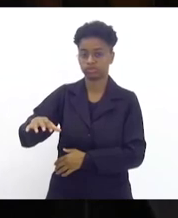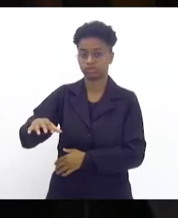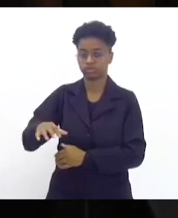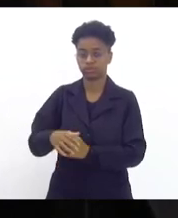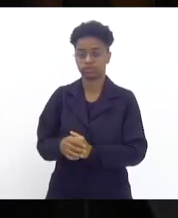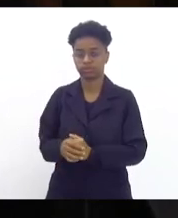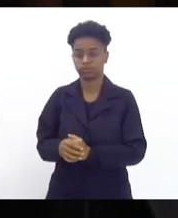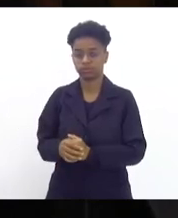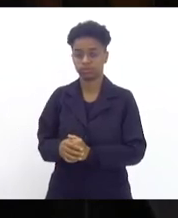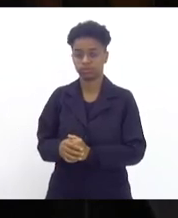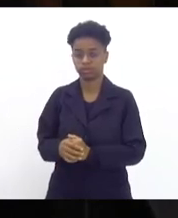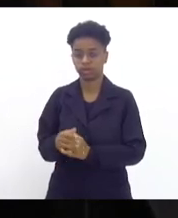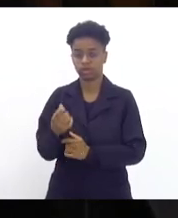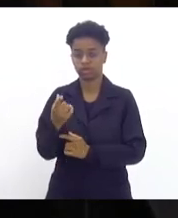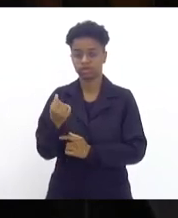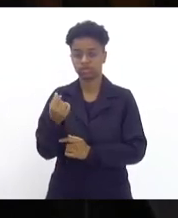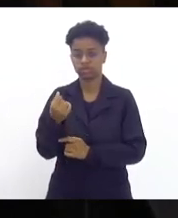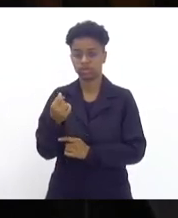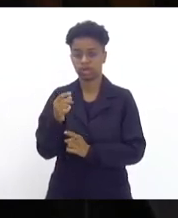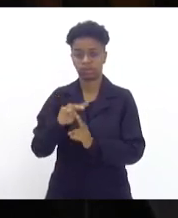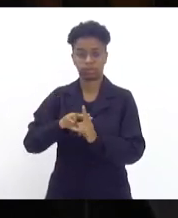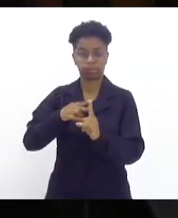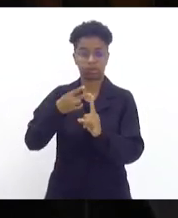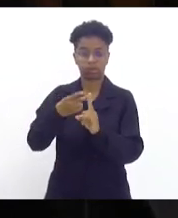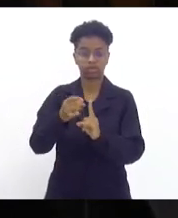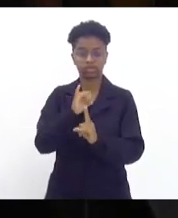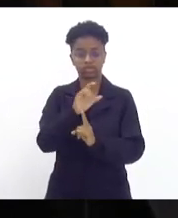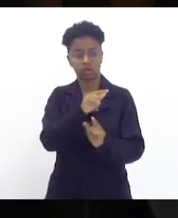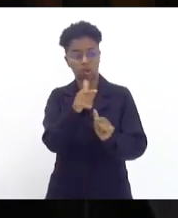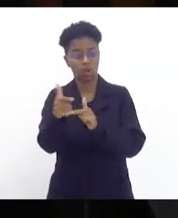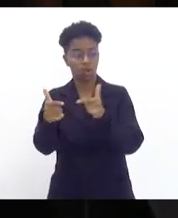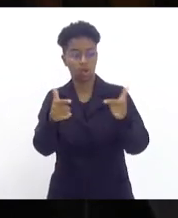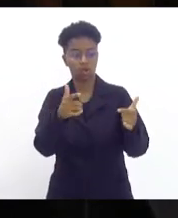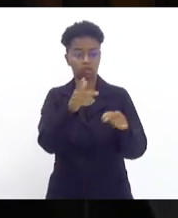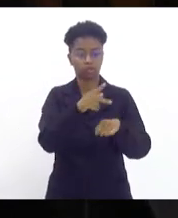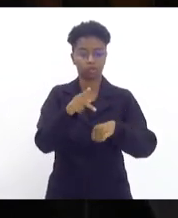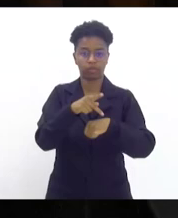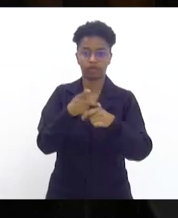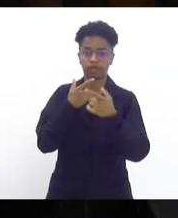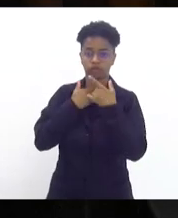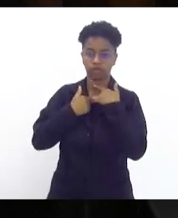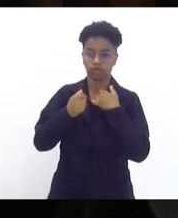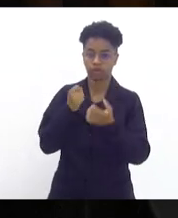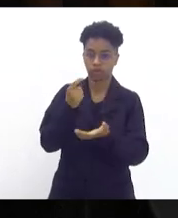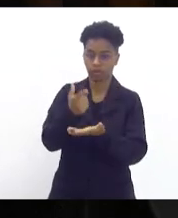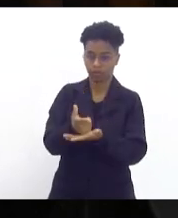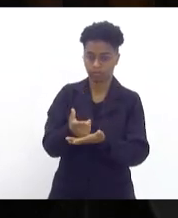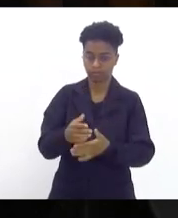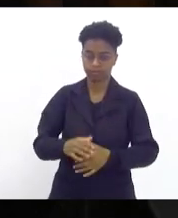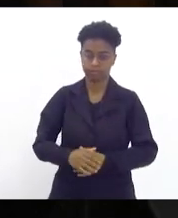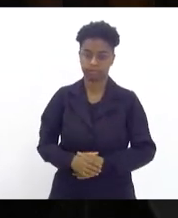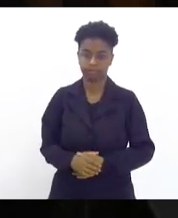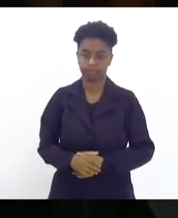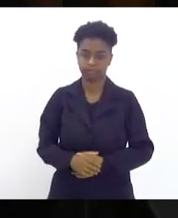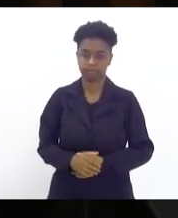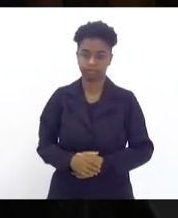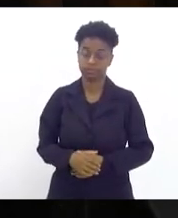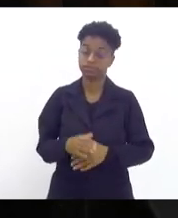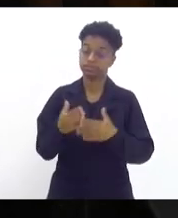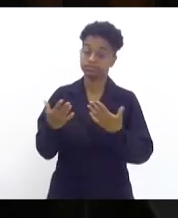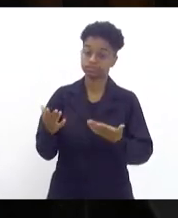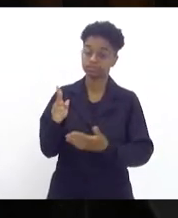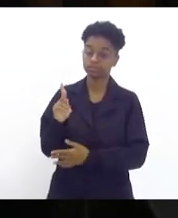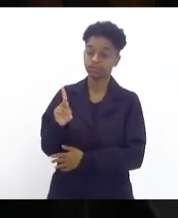colocava preço de mercado para quem quisesse comprá-lo. Com isso, a